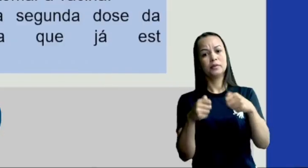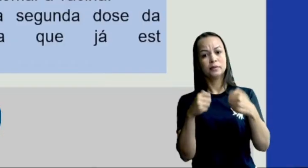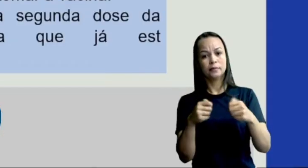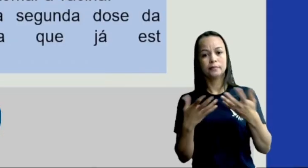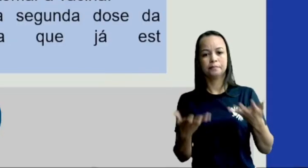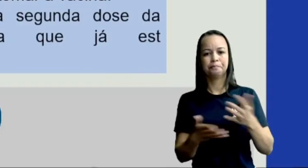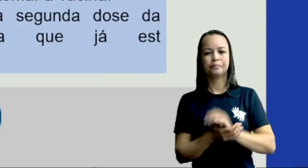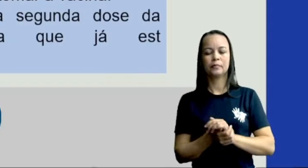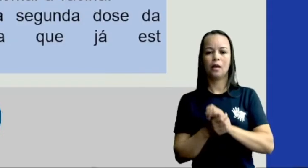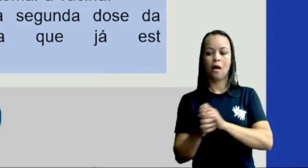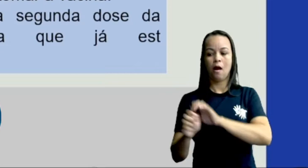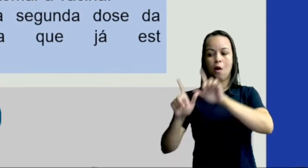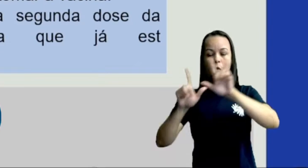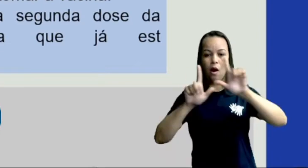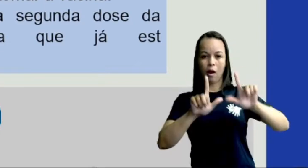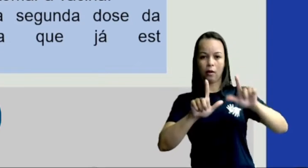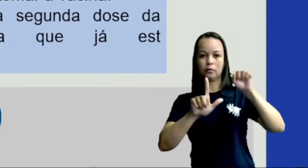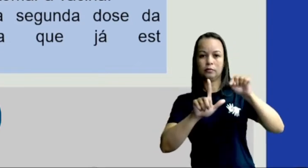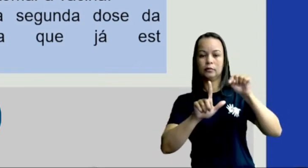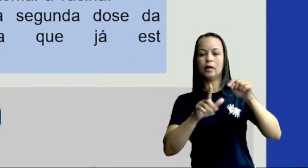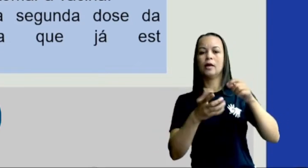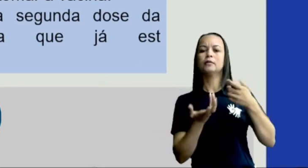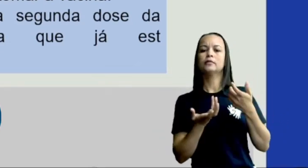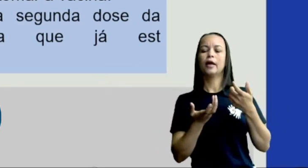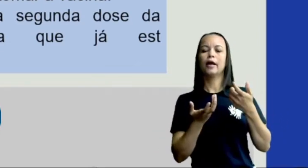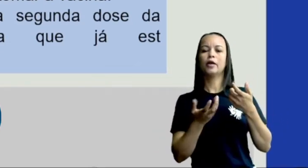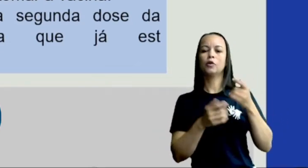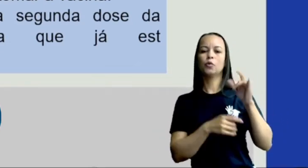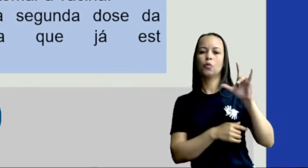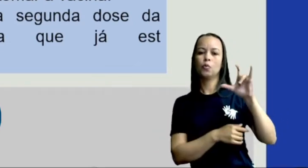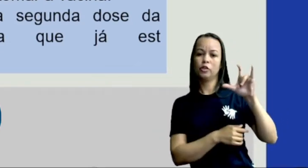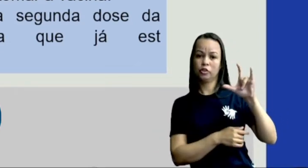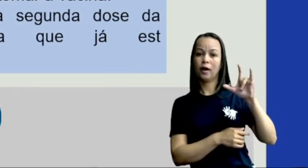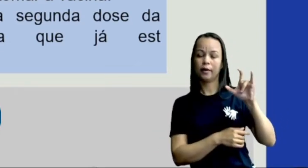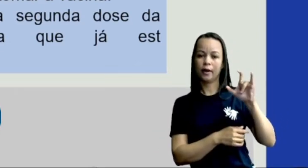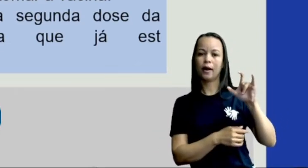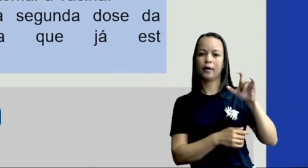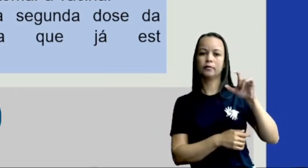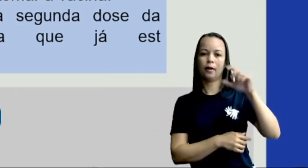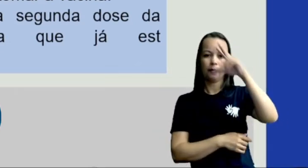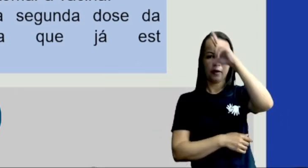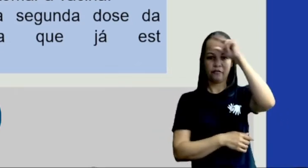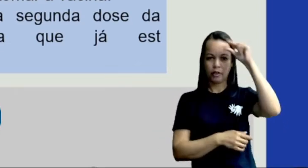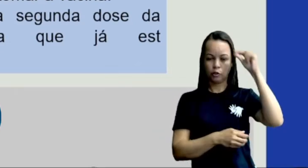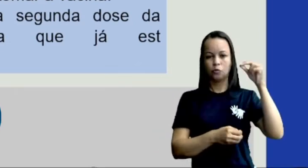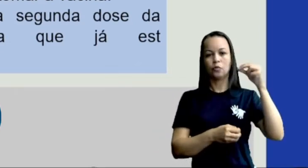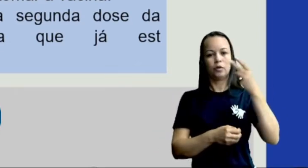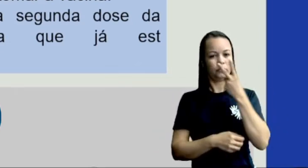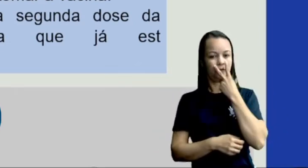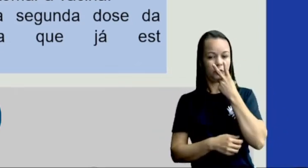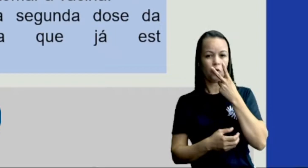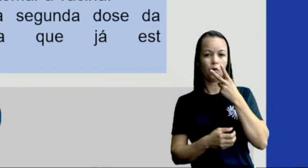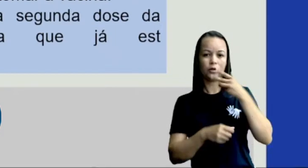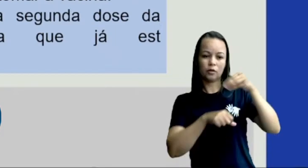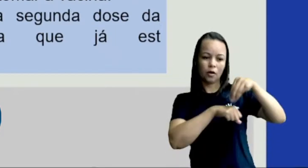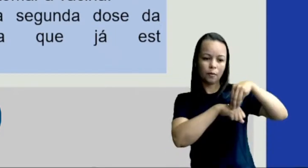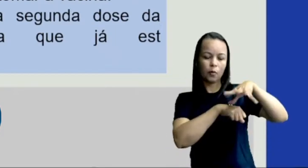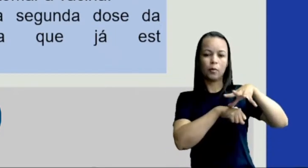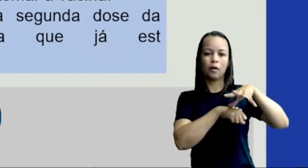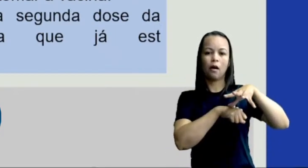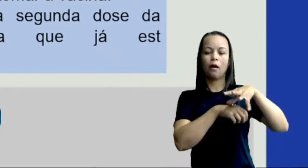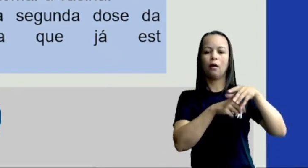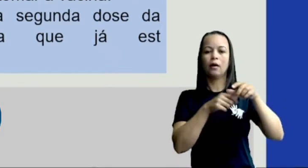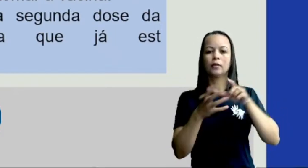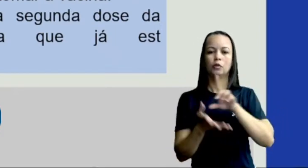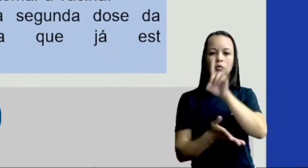eu trouxe para vocês, né, que tem no Instagram, né, da Prefeitura de Vitória de Santo Antão, essa informação foi publicada no dia